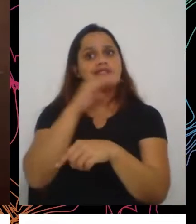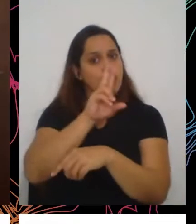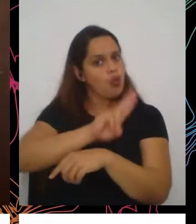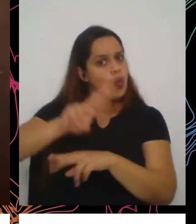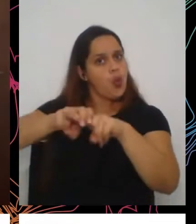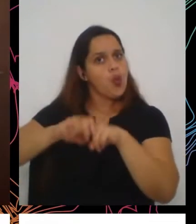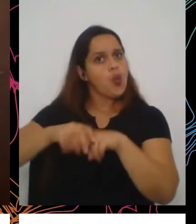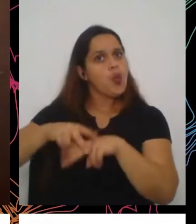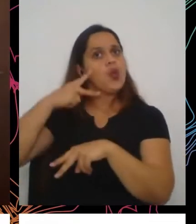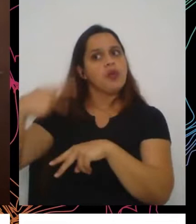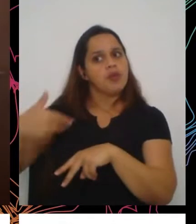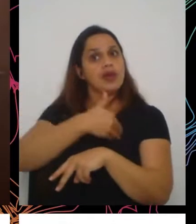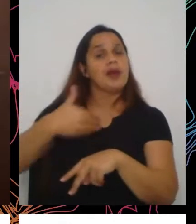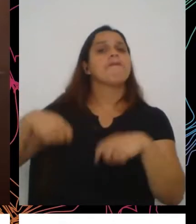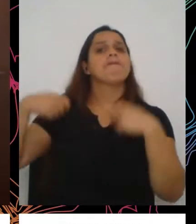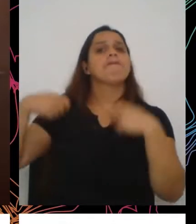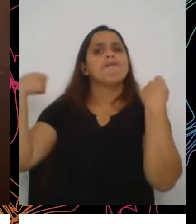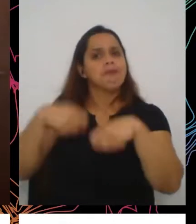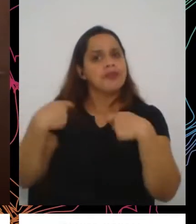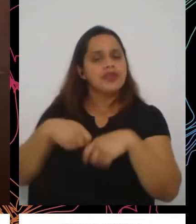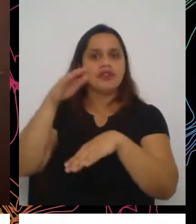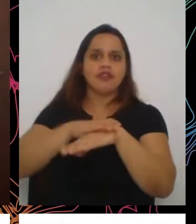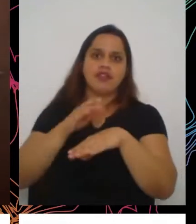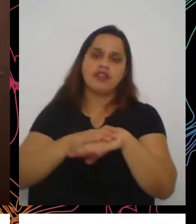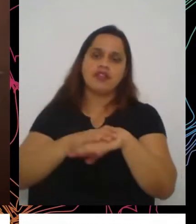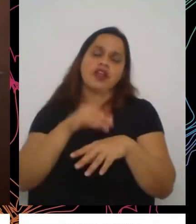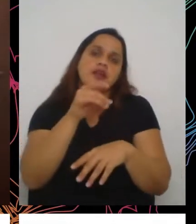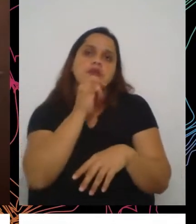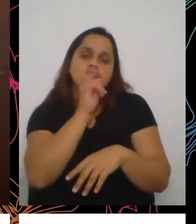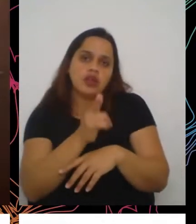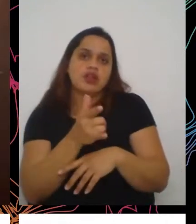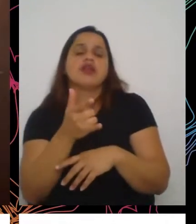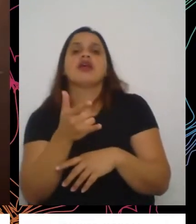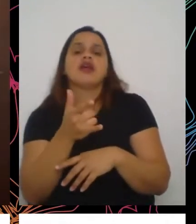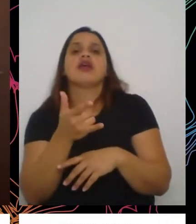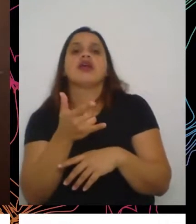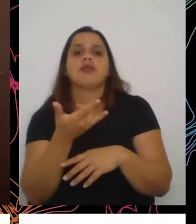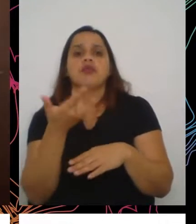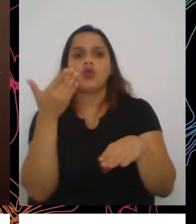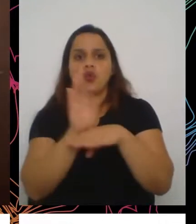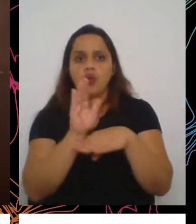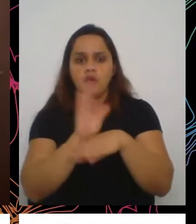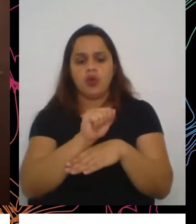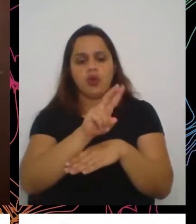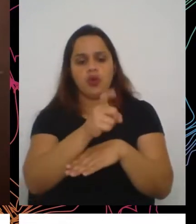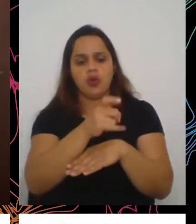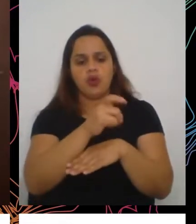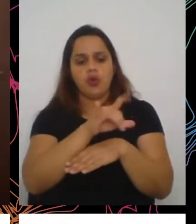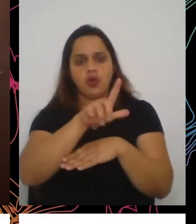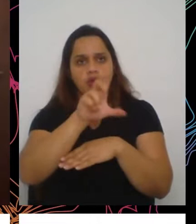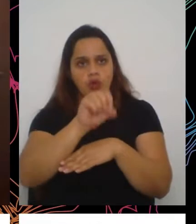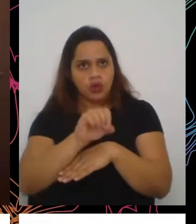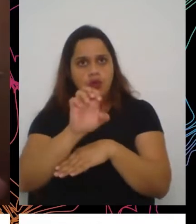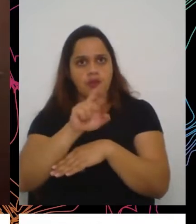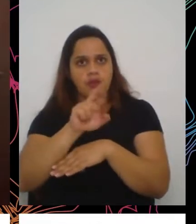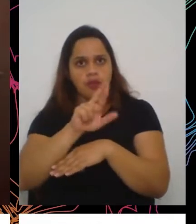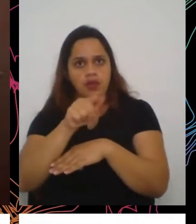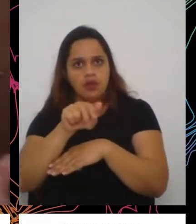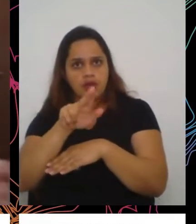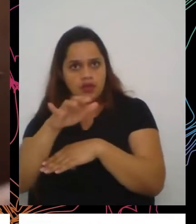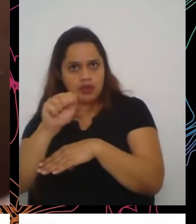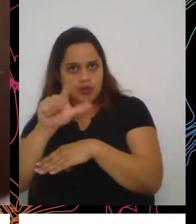tem que ser implementadas, como é o caso do auxílio emergencial, que já foi de 600 reais, que é uma cesta básica, que é o mínimo